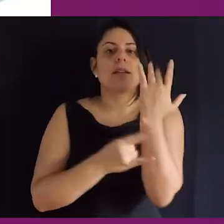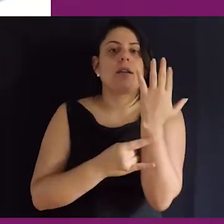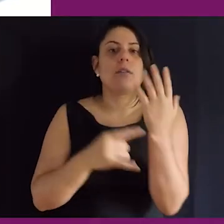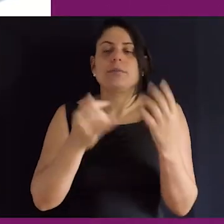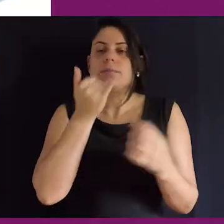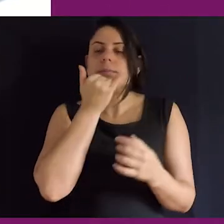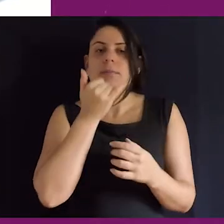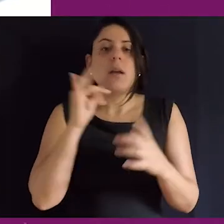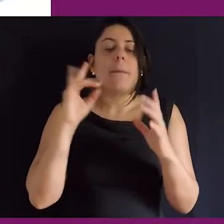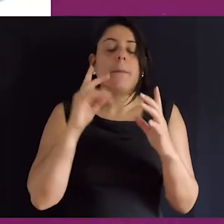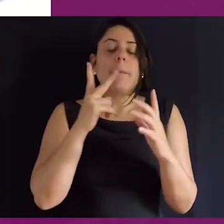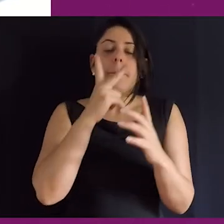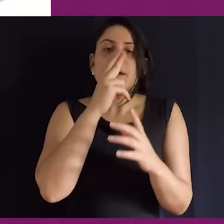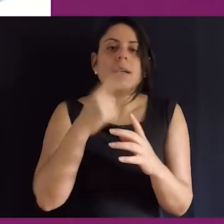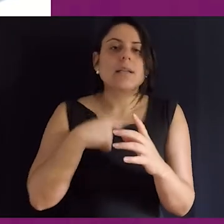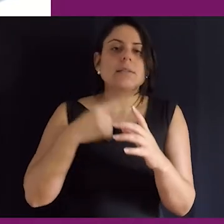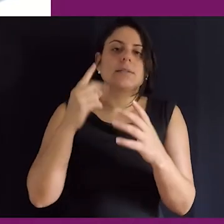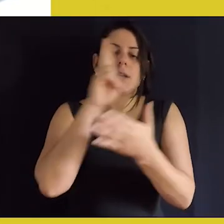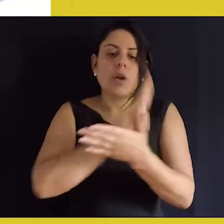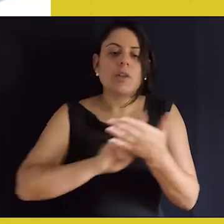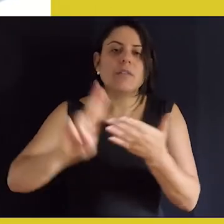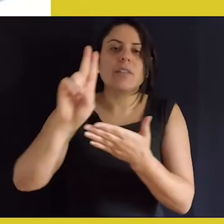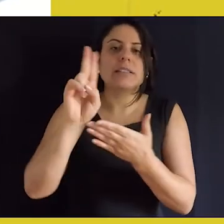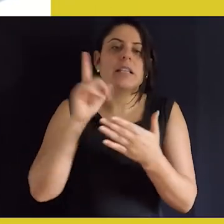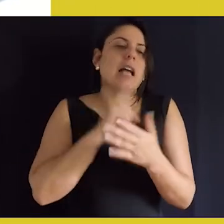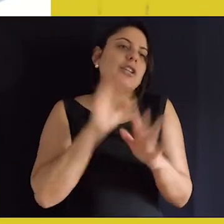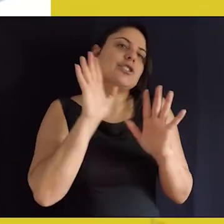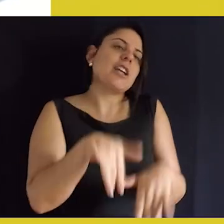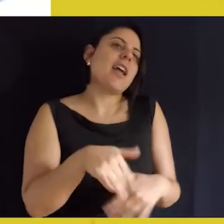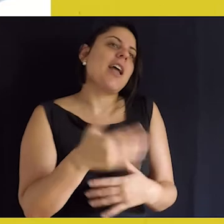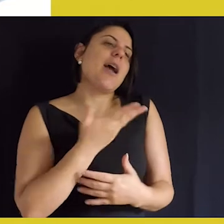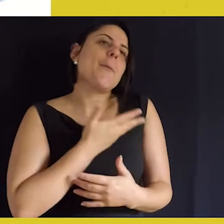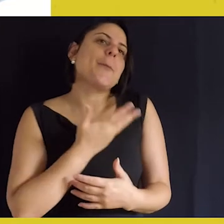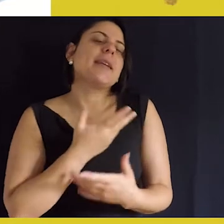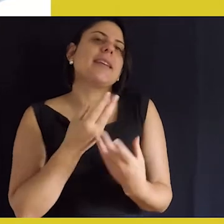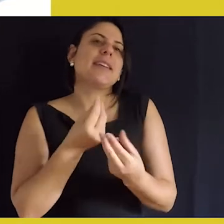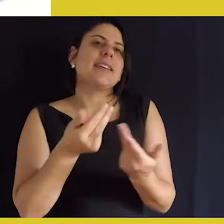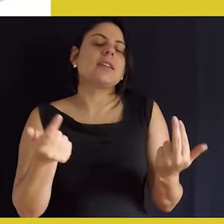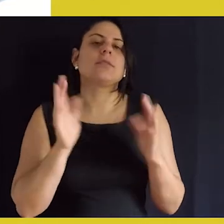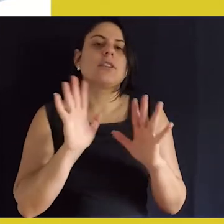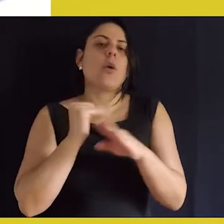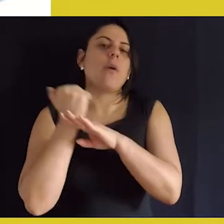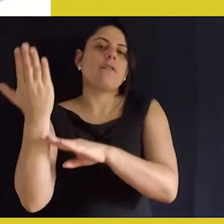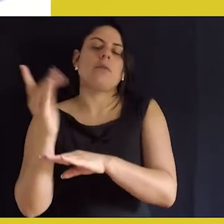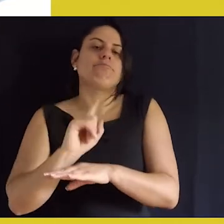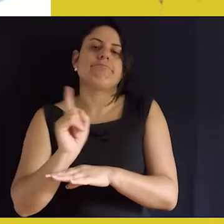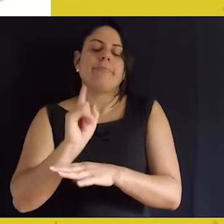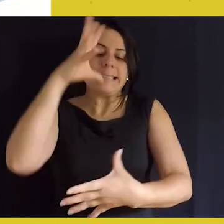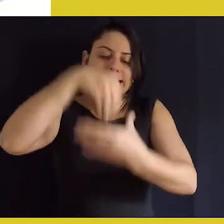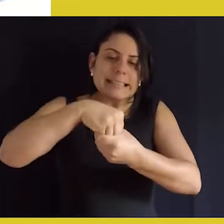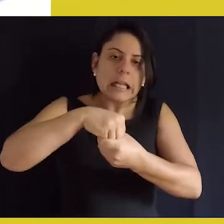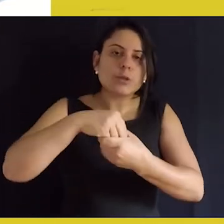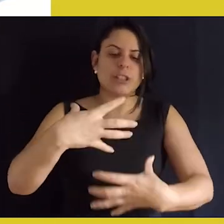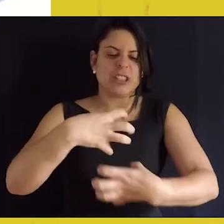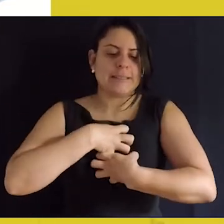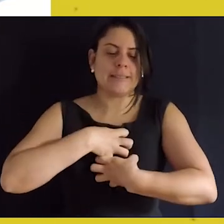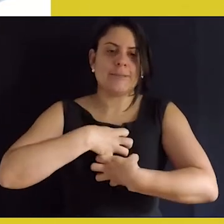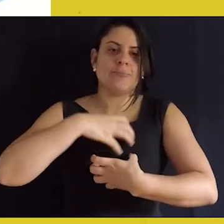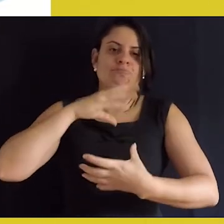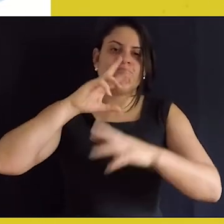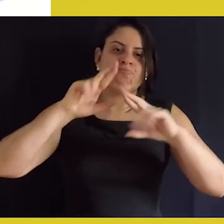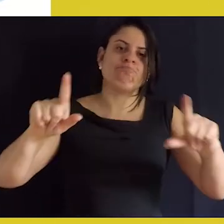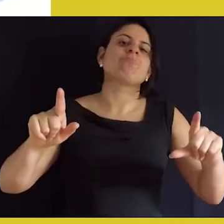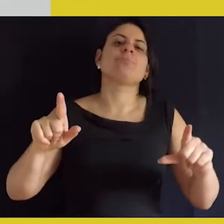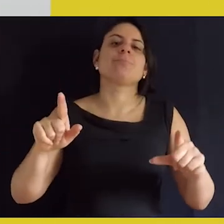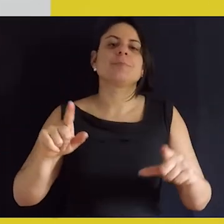que a universidade é bastante amigável, mas isso é uma visão de fora, de dentro. Obviamente, ela é outra